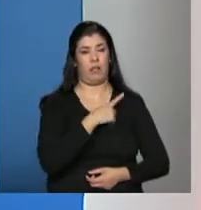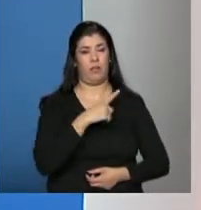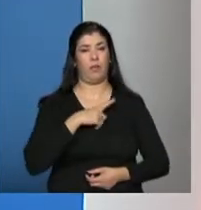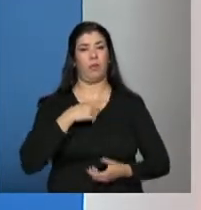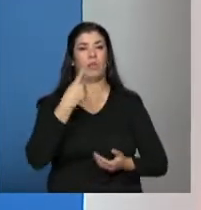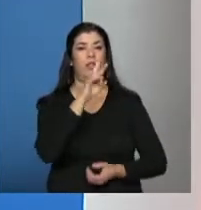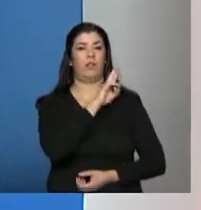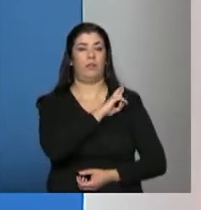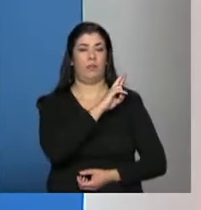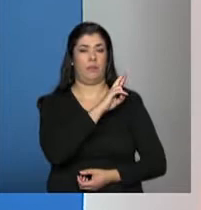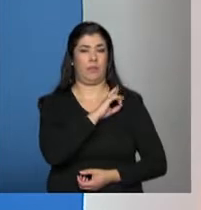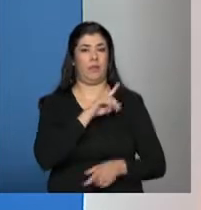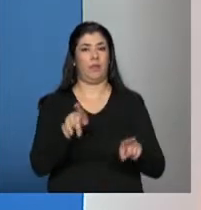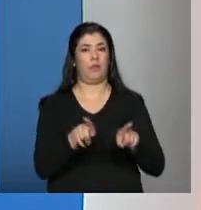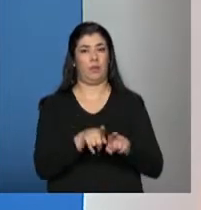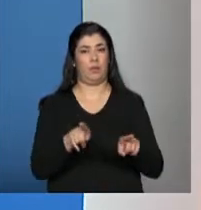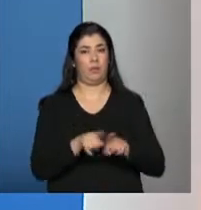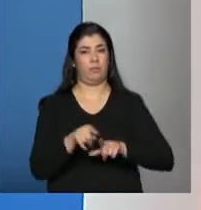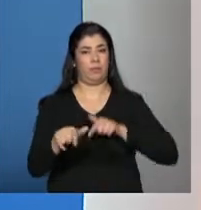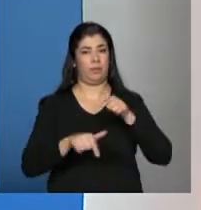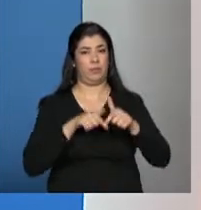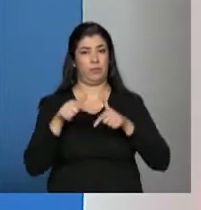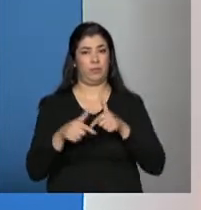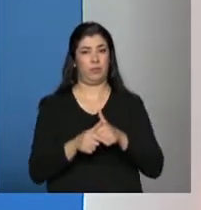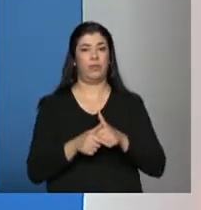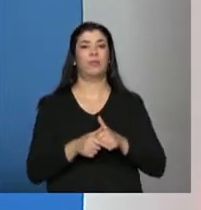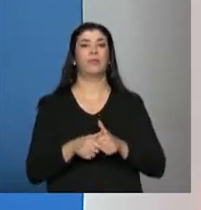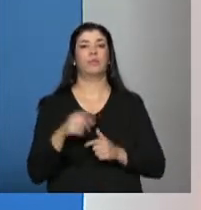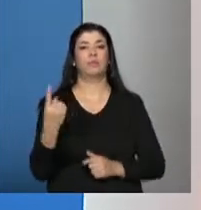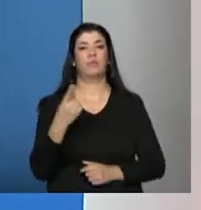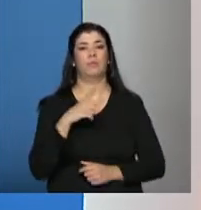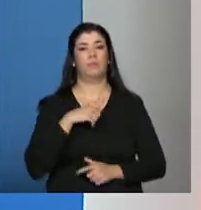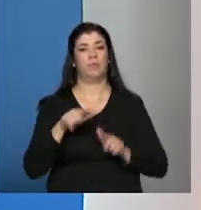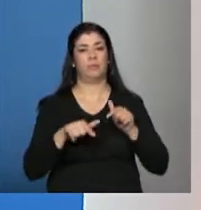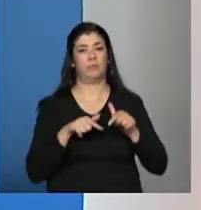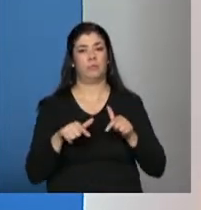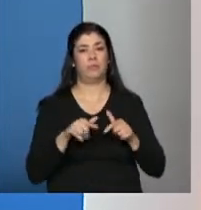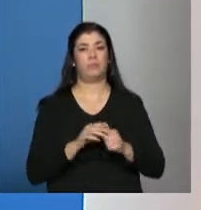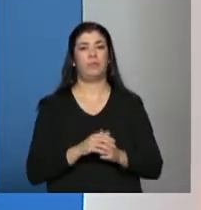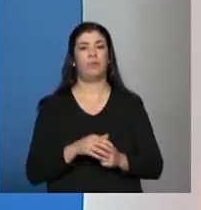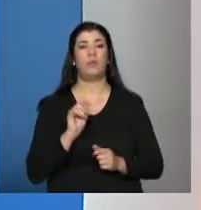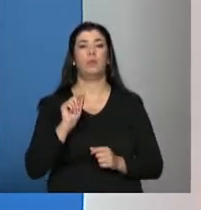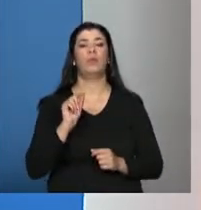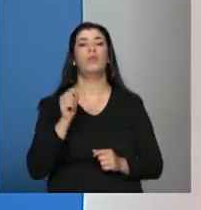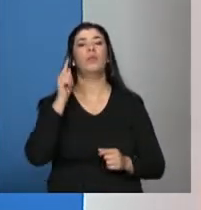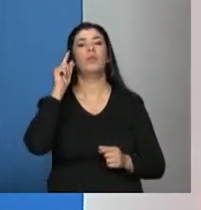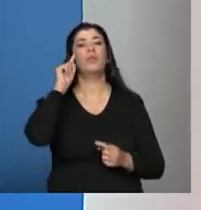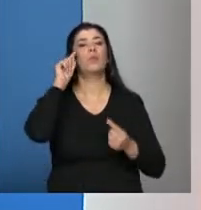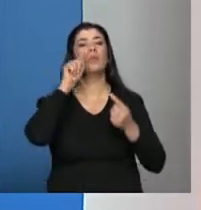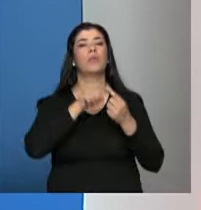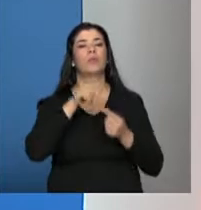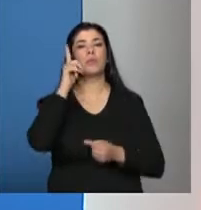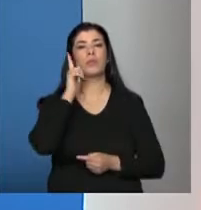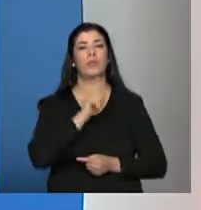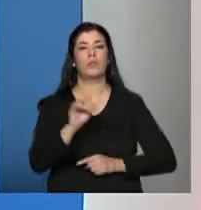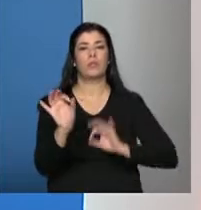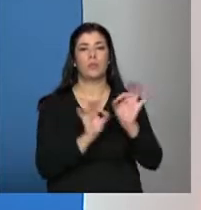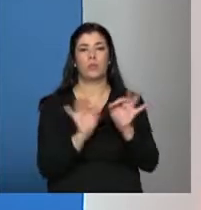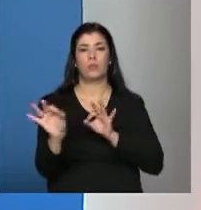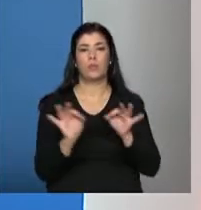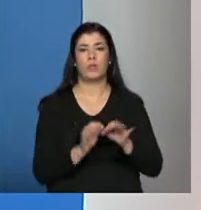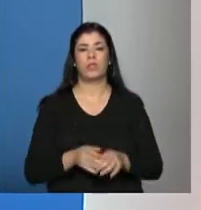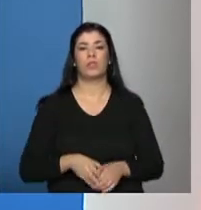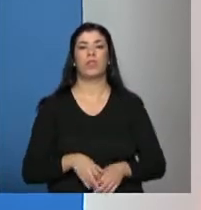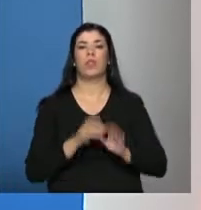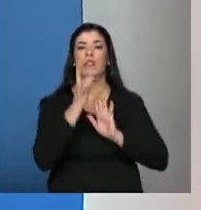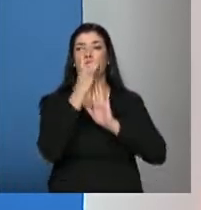compartilhados. E a nossa expectativa é que a gente consiga, a partir desse ano, construir aí diretrizes para